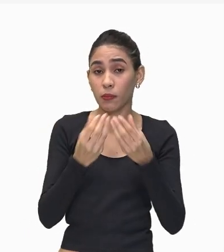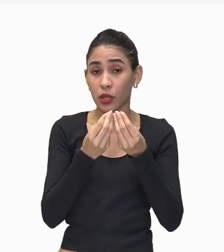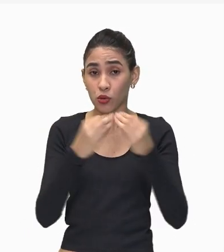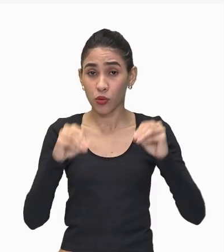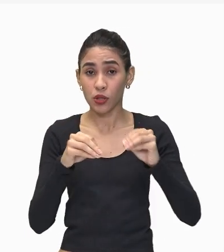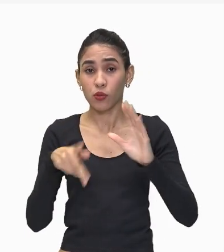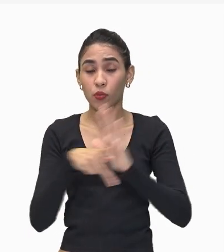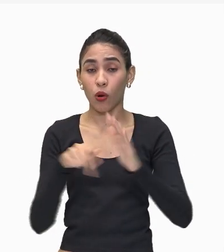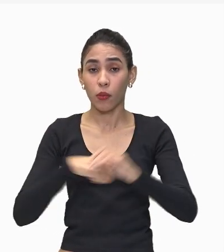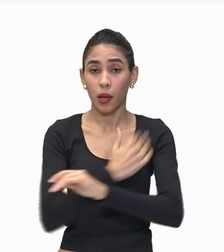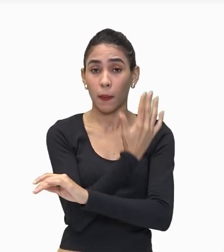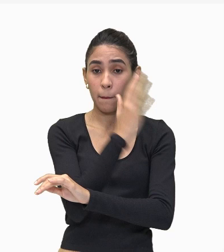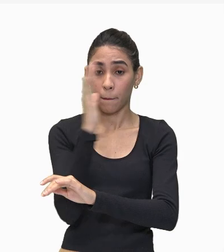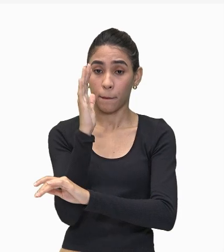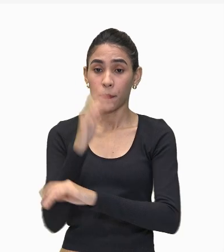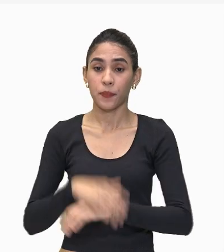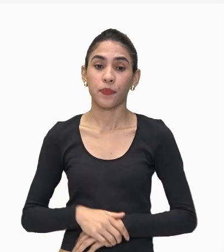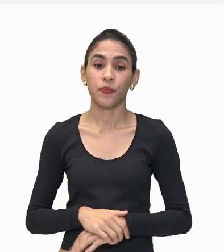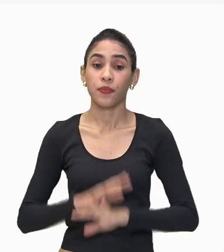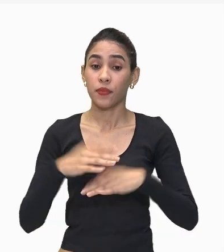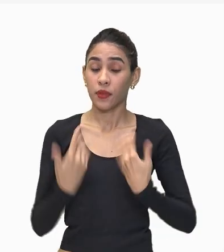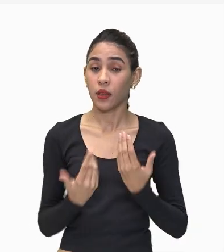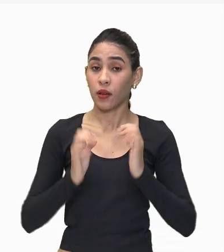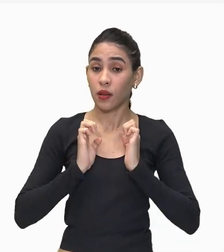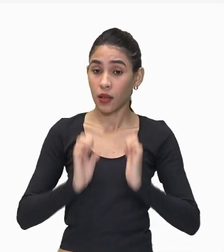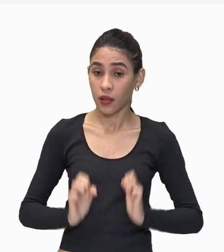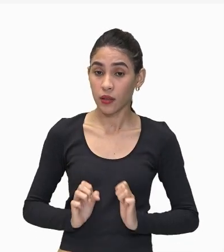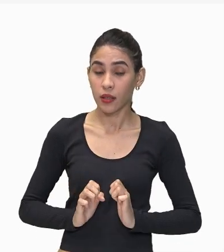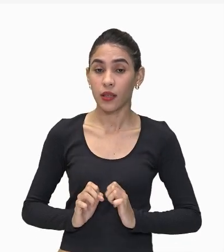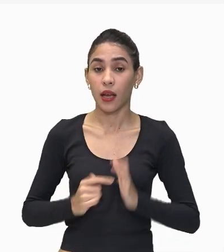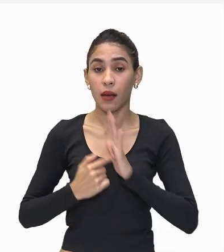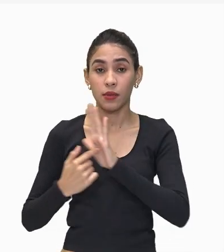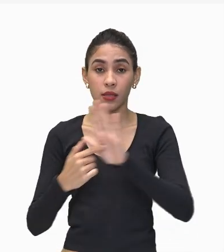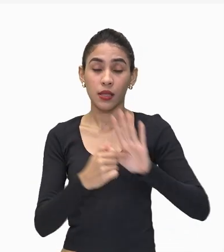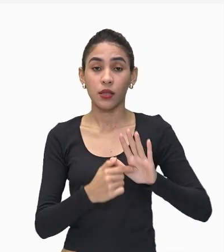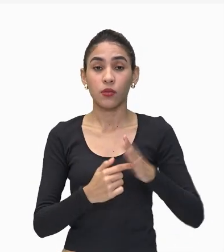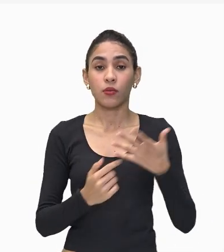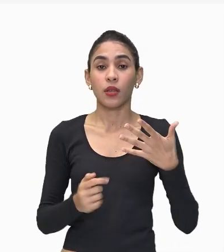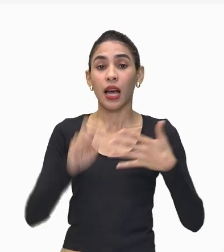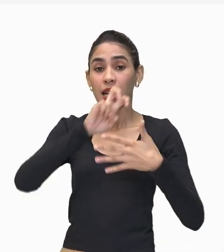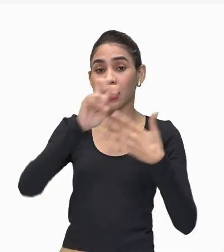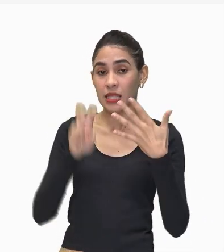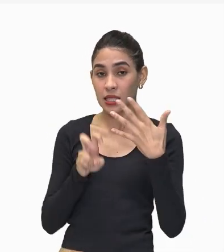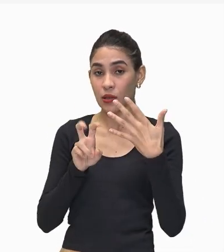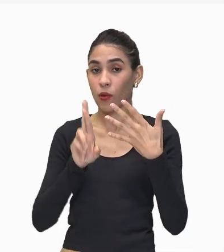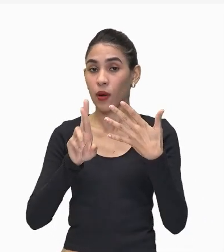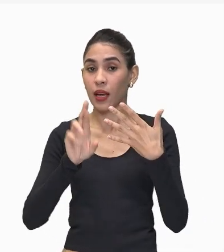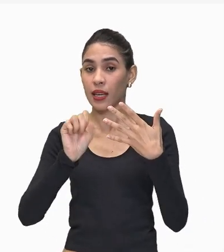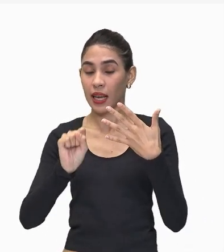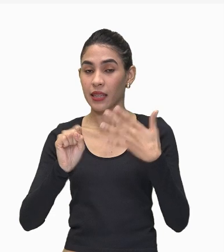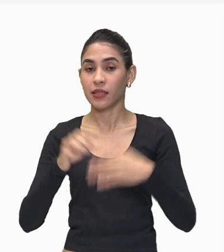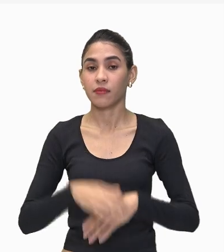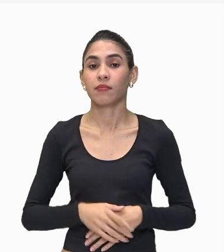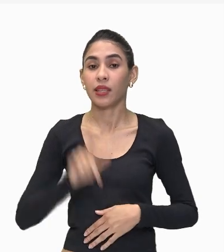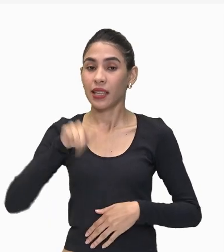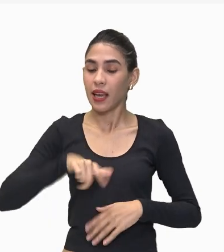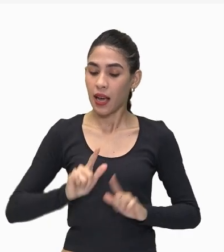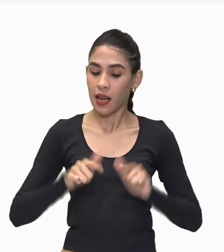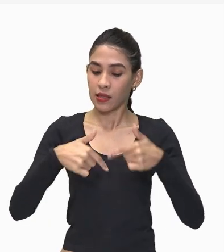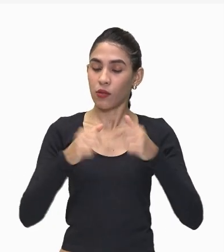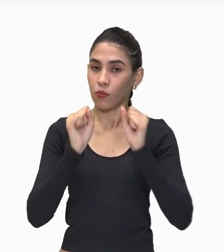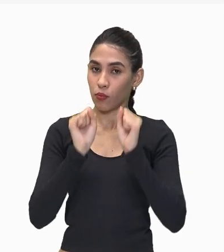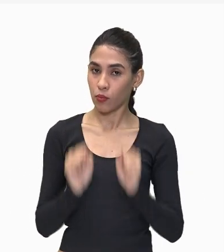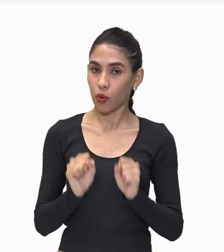De atitudes Diárias A gente trouxe Aqui os 5 R's Da sustentabilidade Que são atitudes Que podem ali